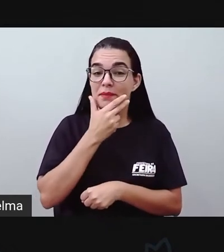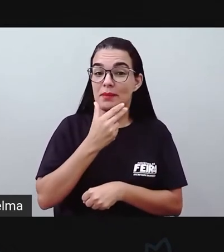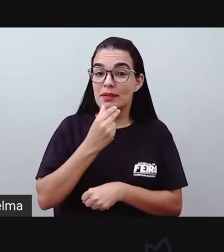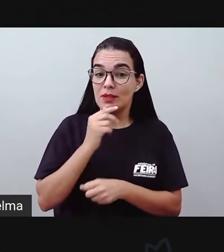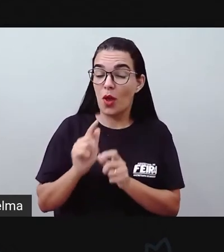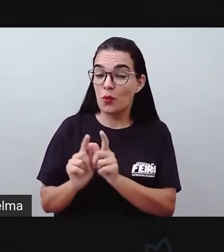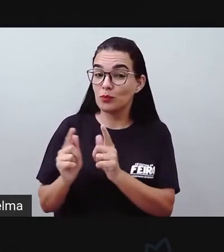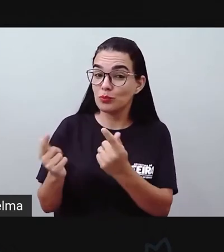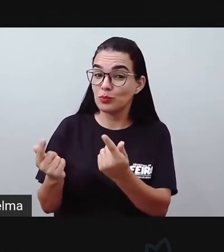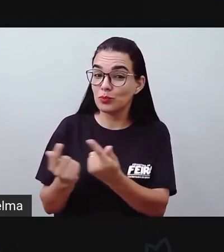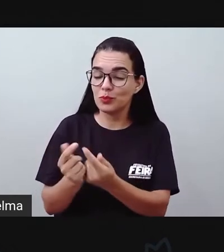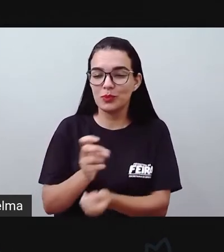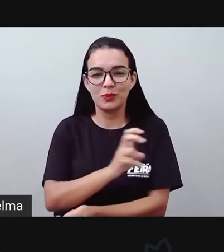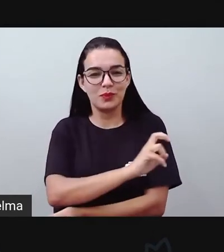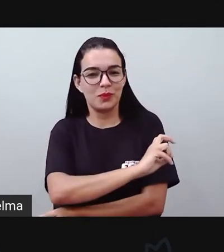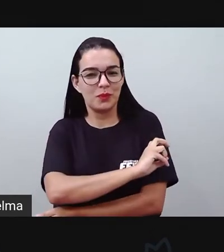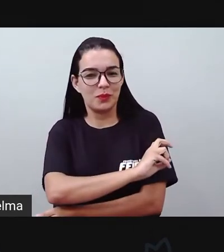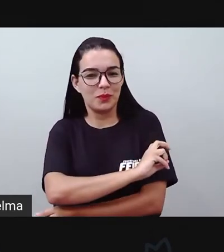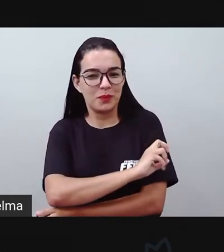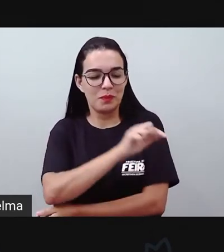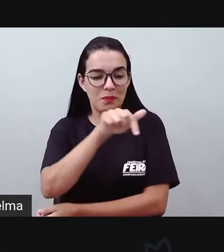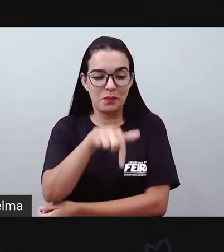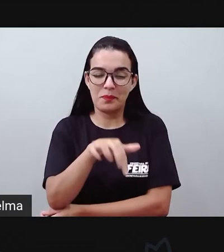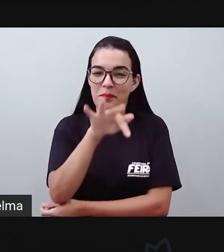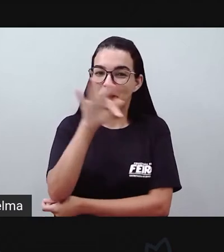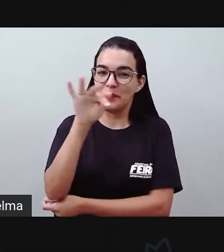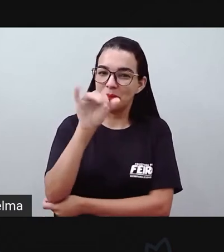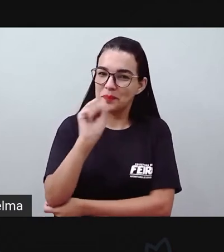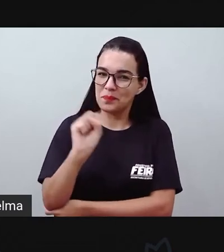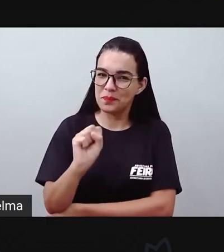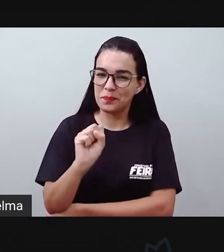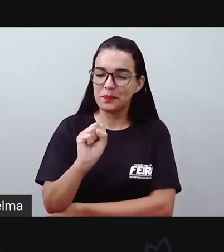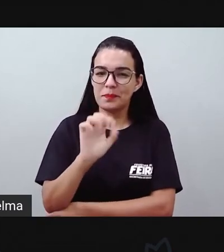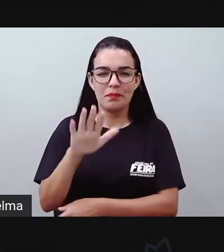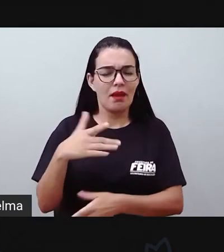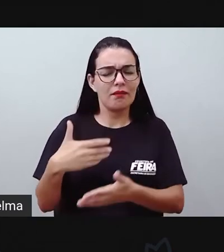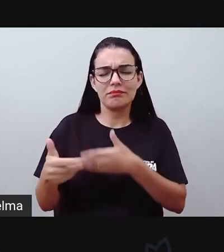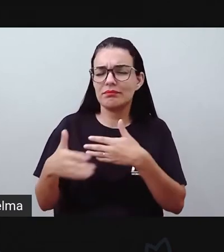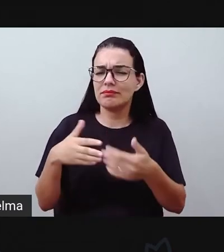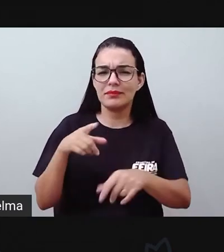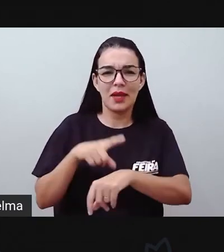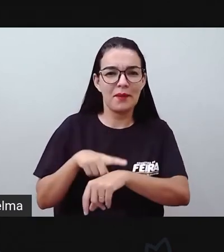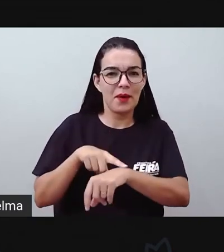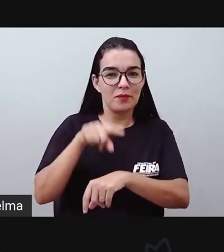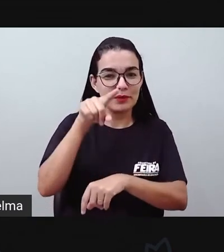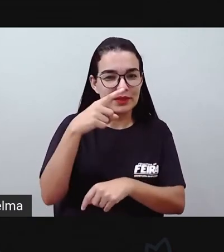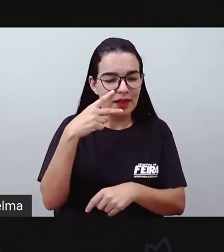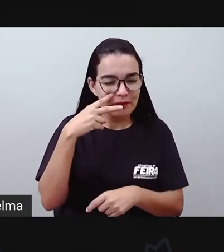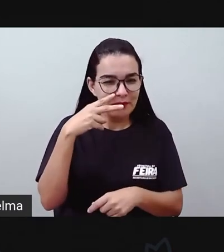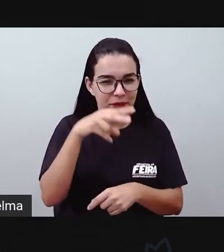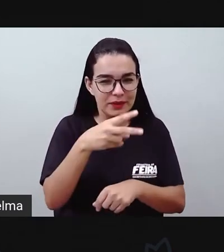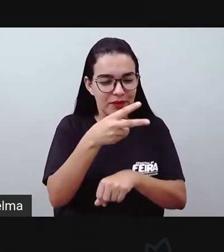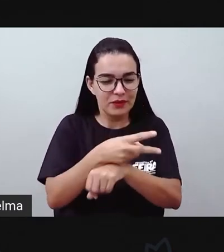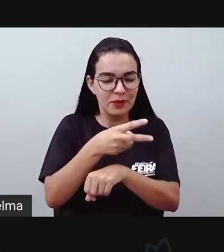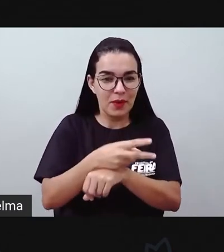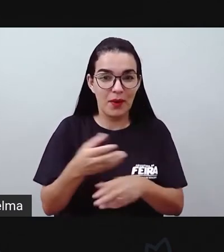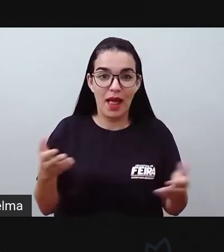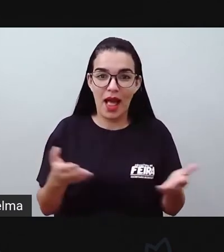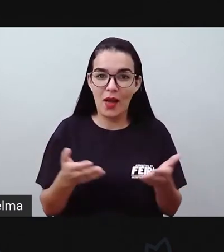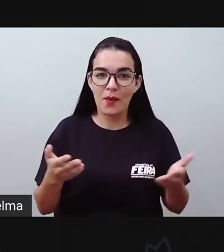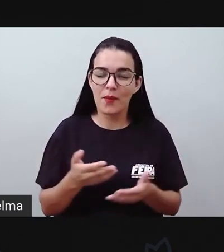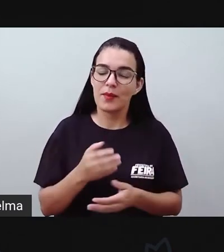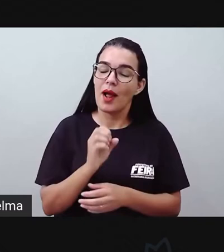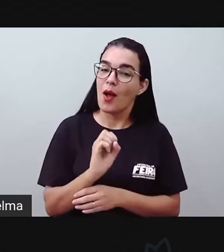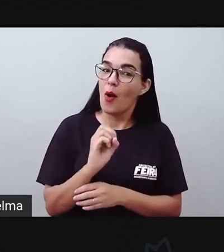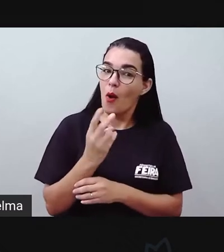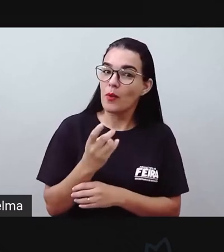turmas do quinto ano de Feira de Santana. Independente do horário que você esteja assistindo a esta videoaula, ou se